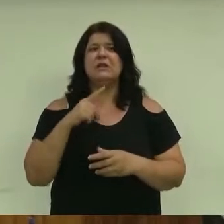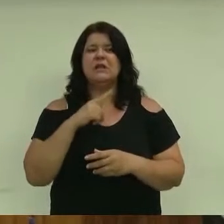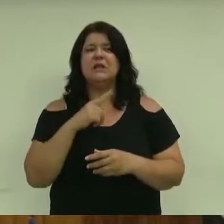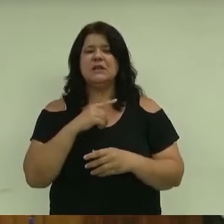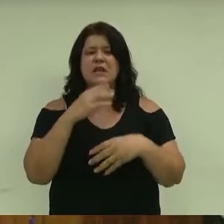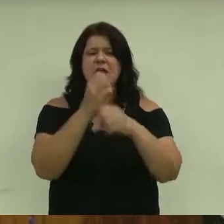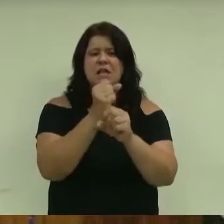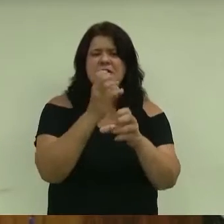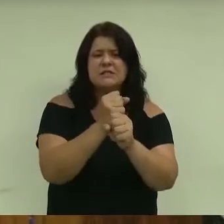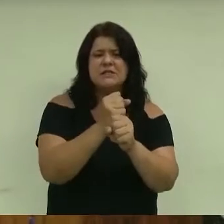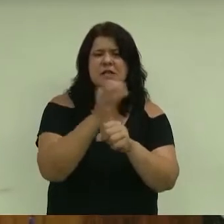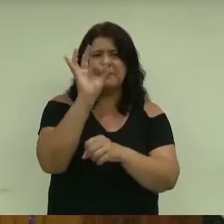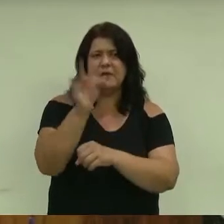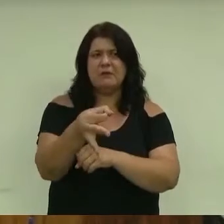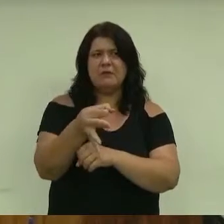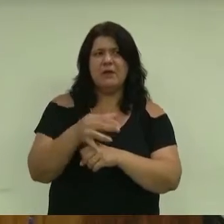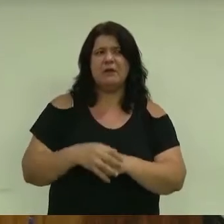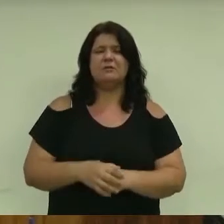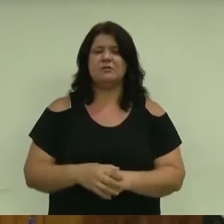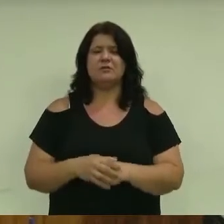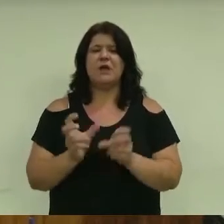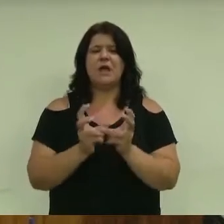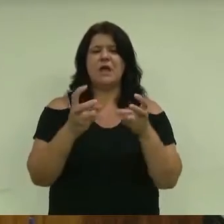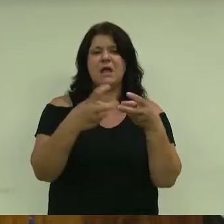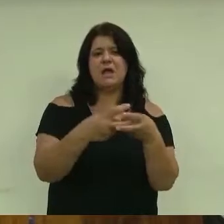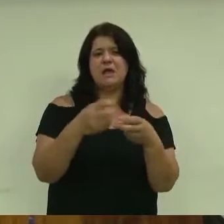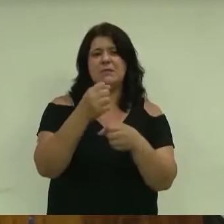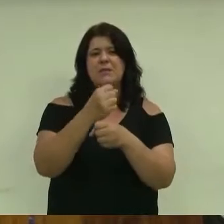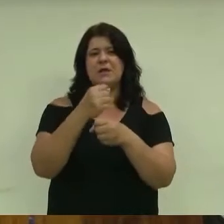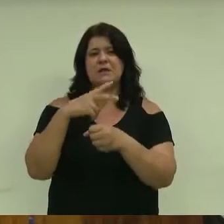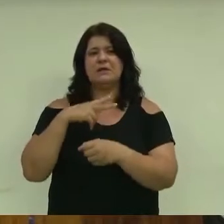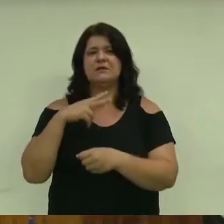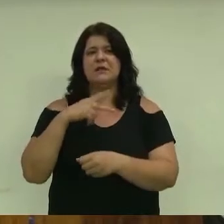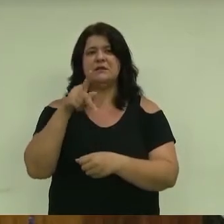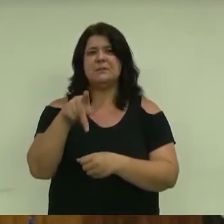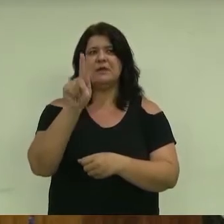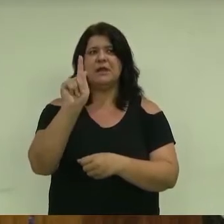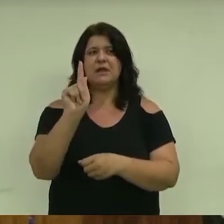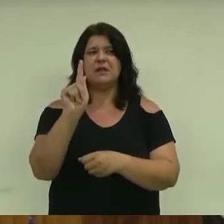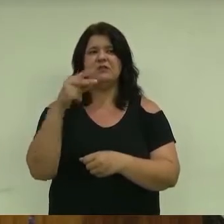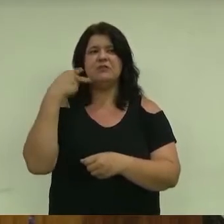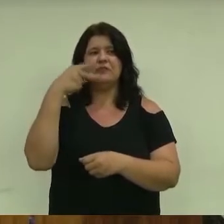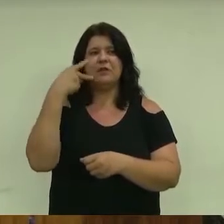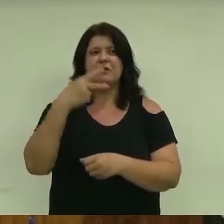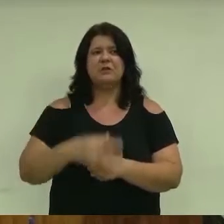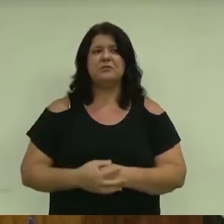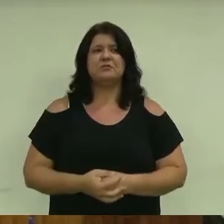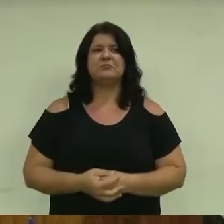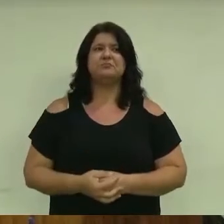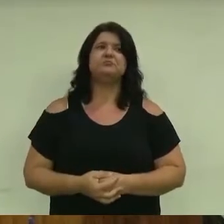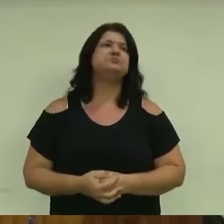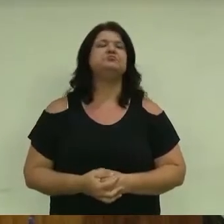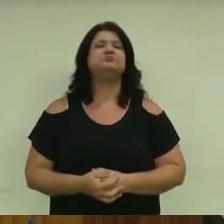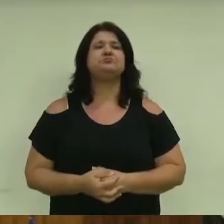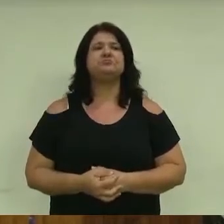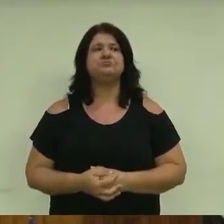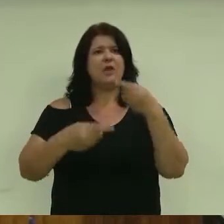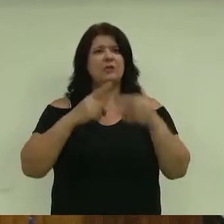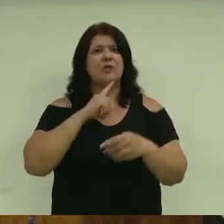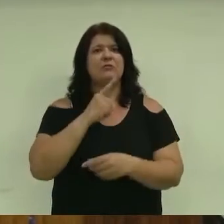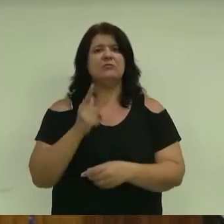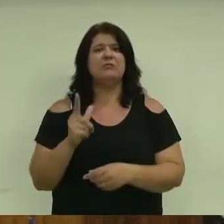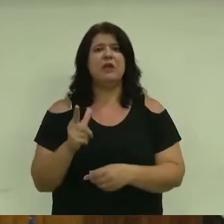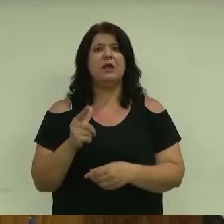emancipadora Oswaldo Toschi, 13 de abril de 2021, Welton Silva, vereador. Em discussão,